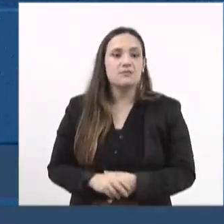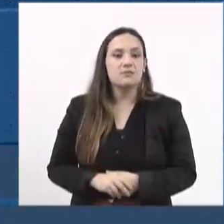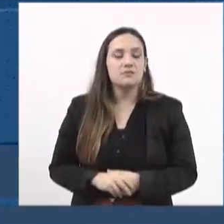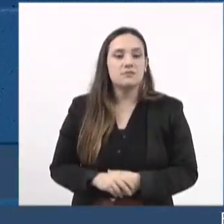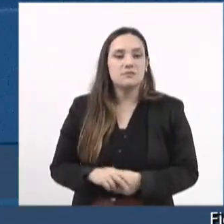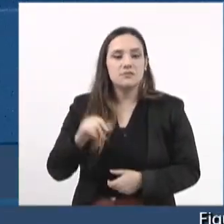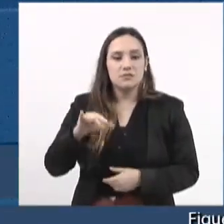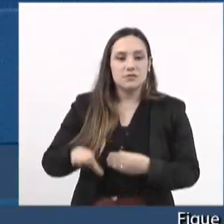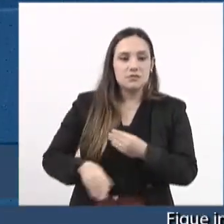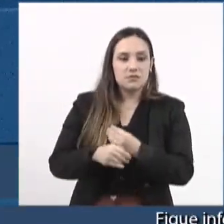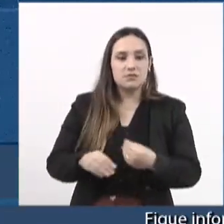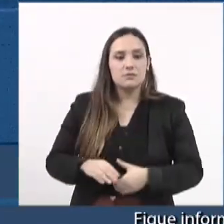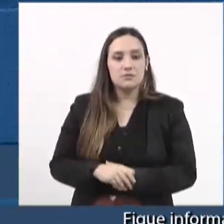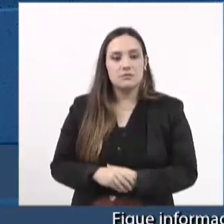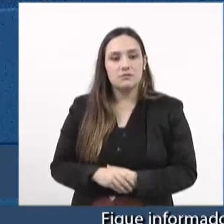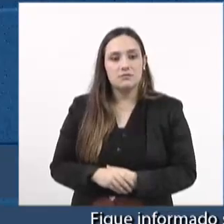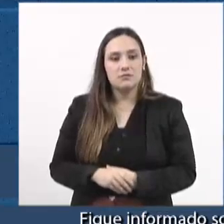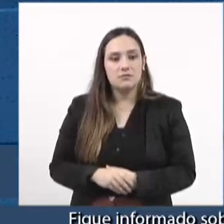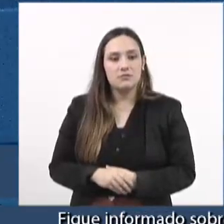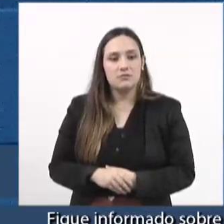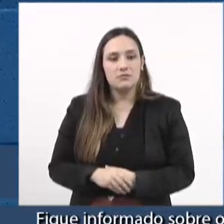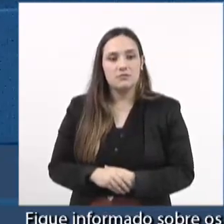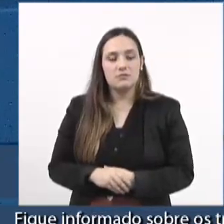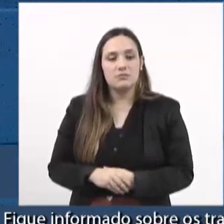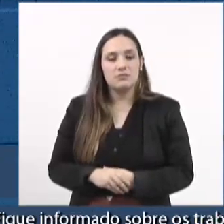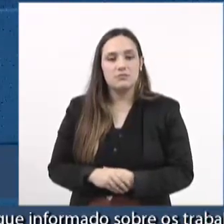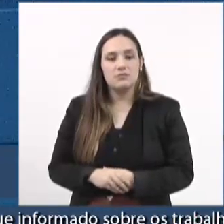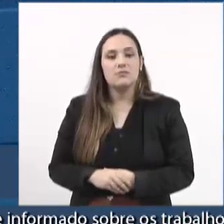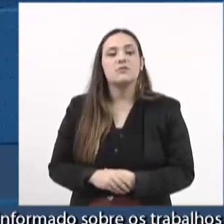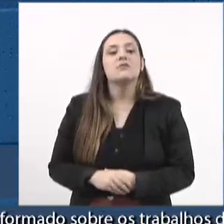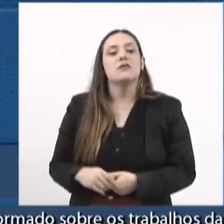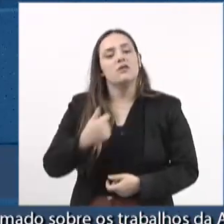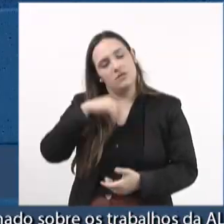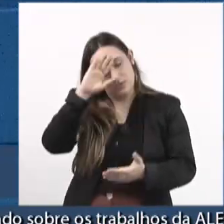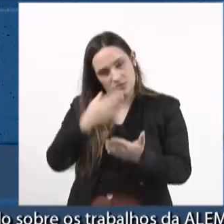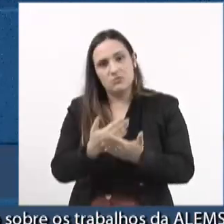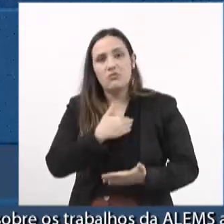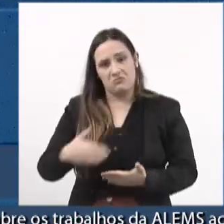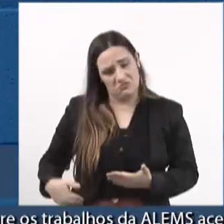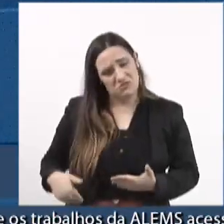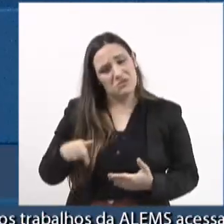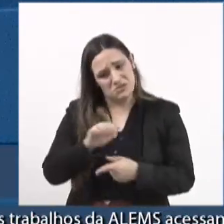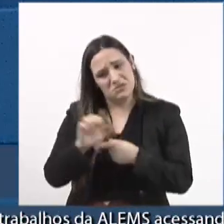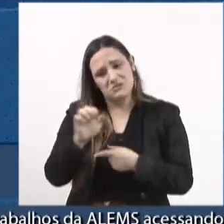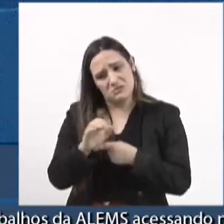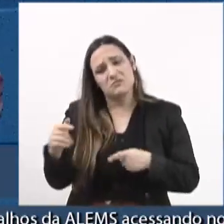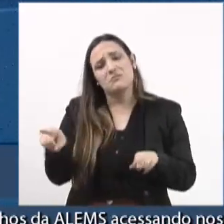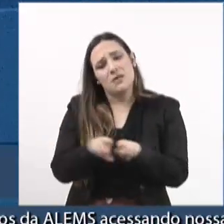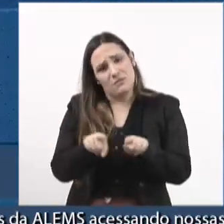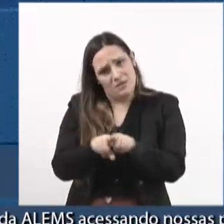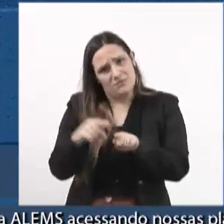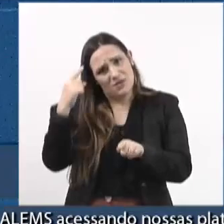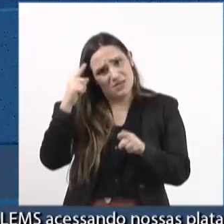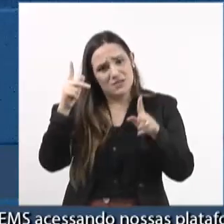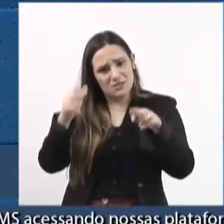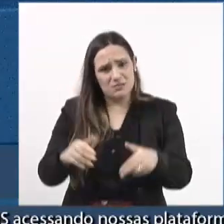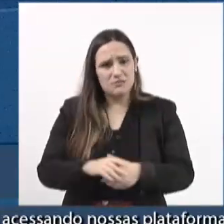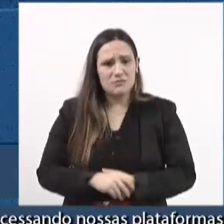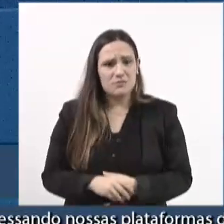complementação. Então, assim, e eu acredito que o governo também entende assim, sabe, Bueno, e a todos